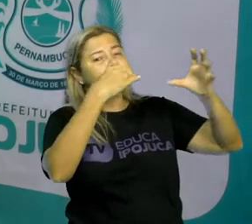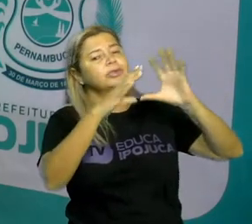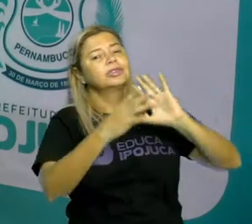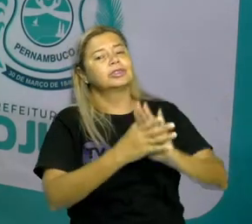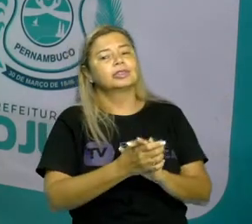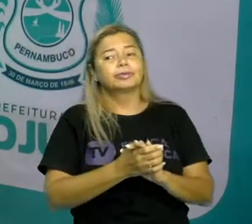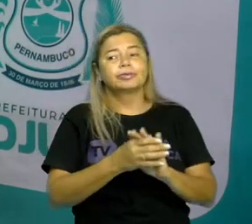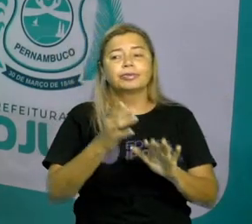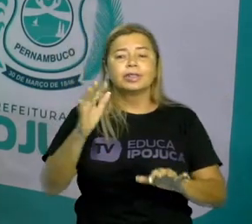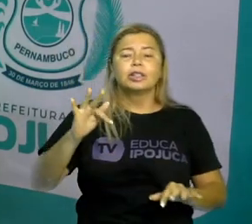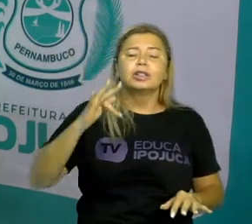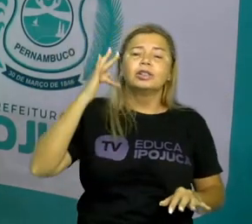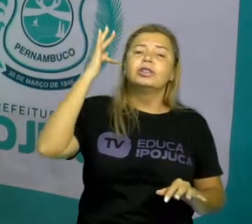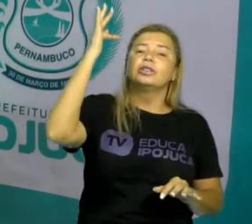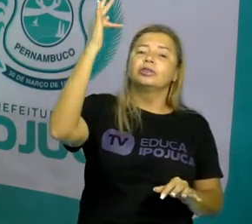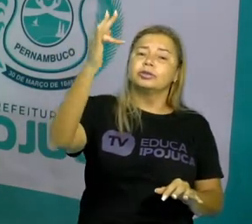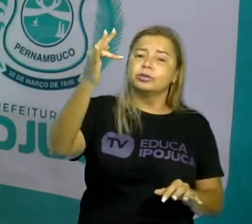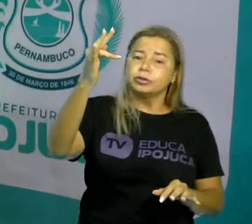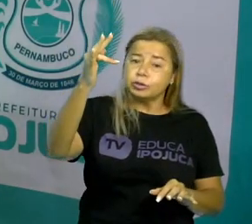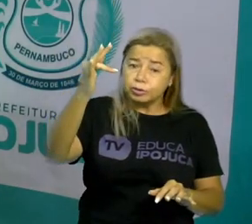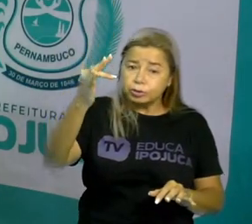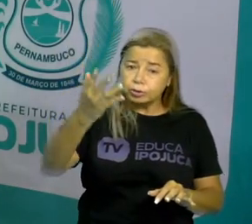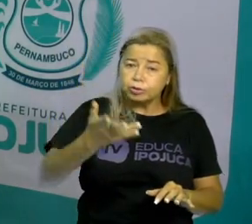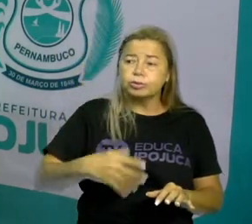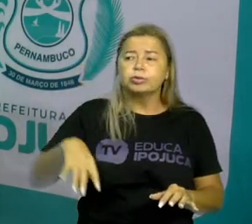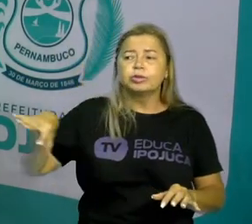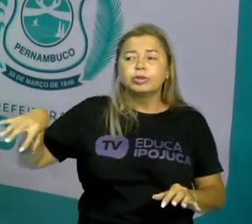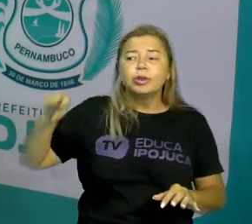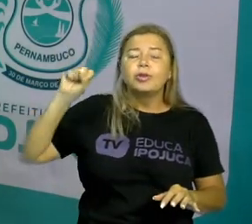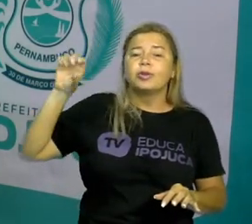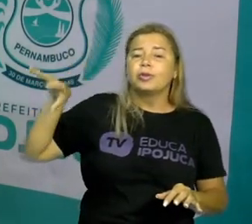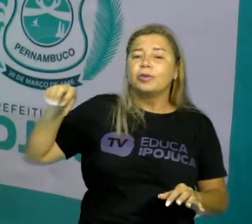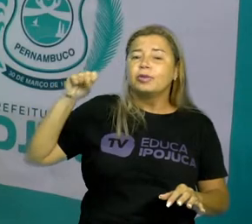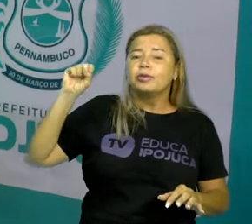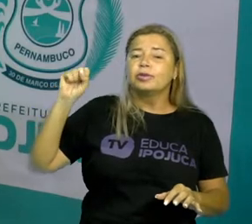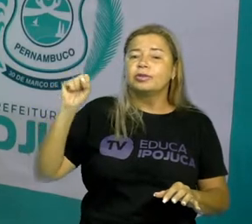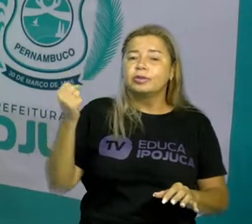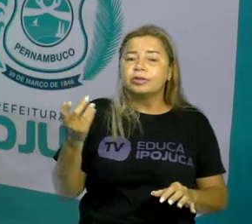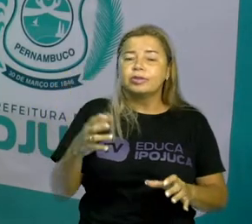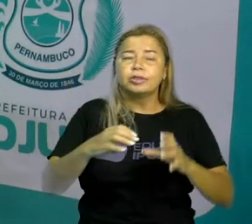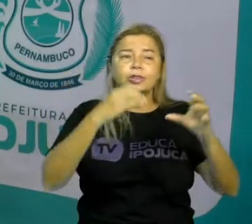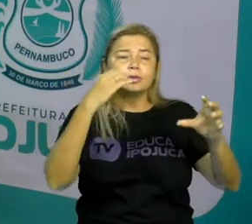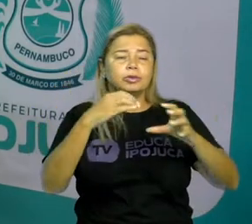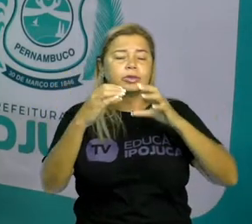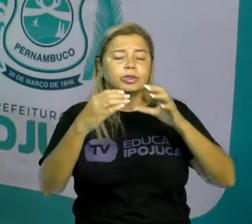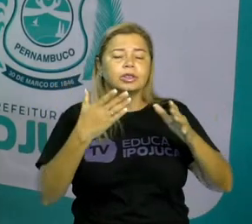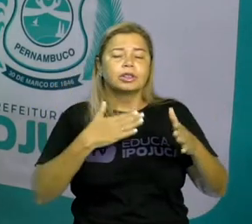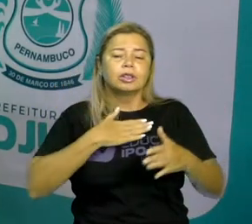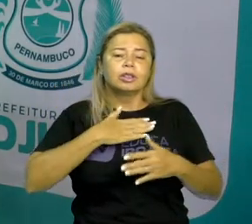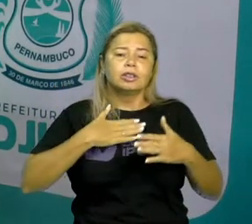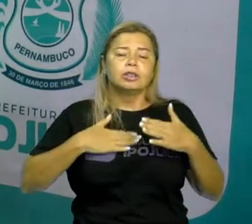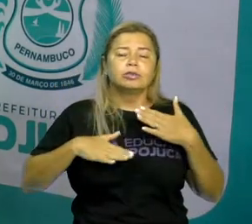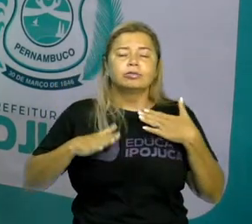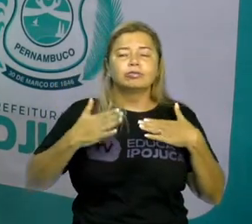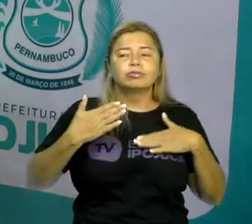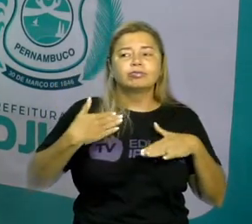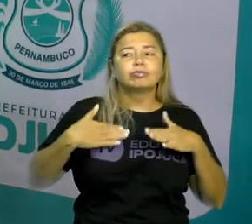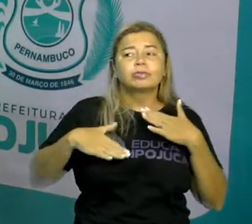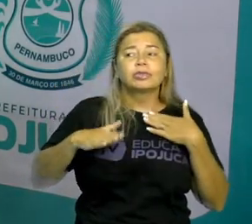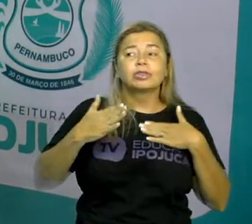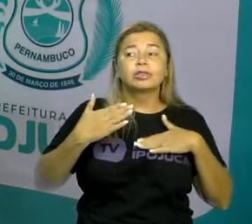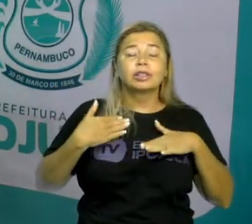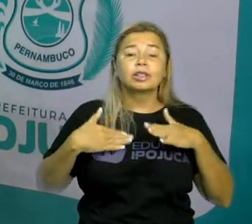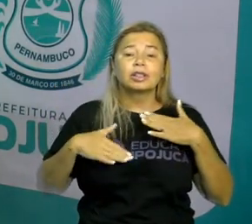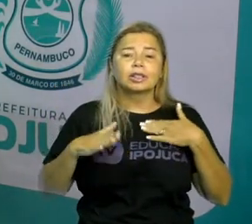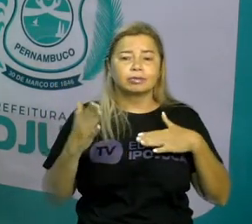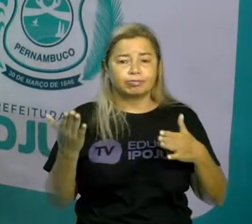subjuntivo Quando eu ouvir música Ficarei mais calma Aqui já é outra frase Quando eu